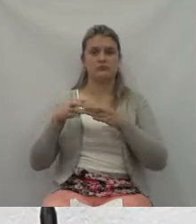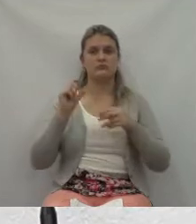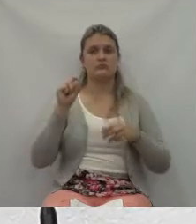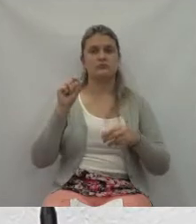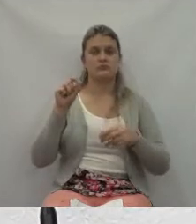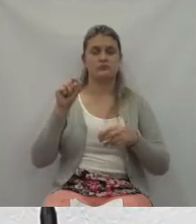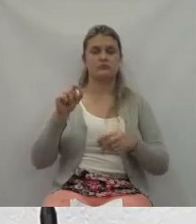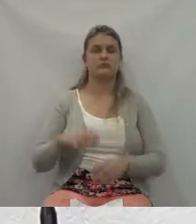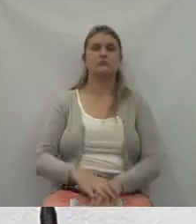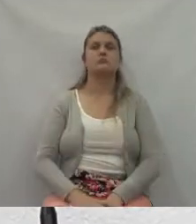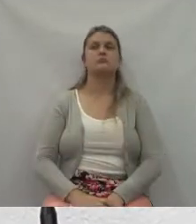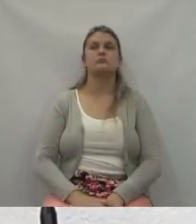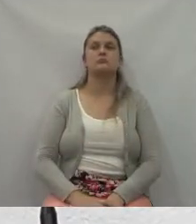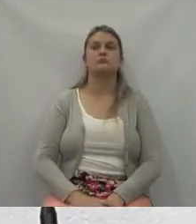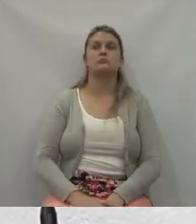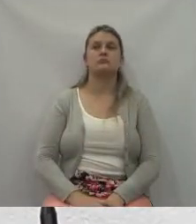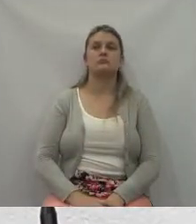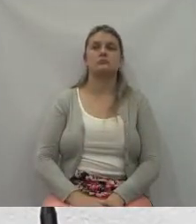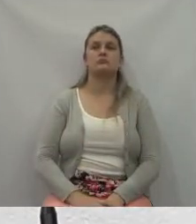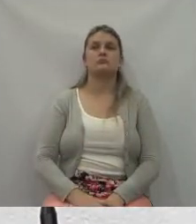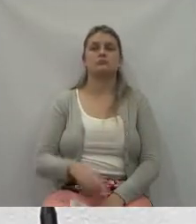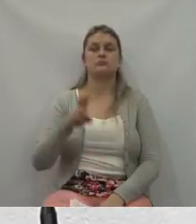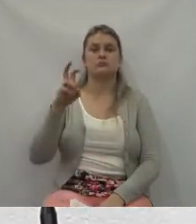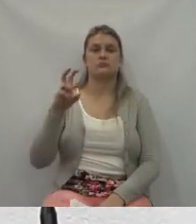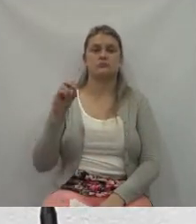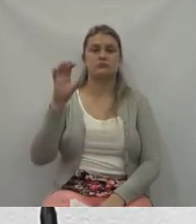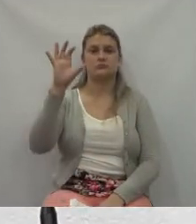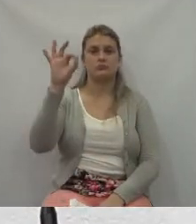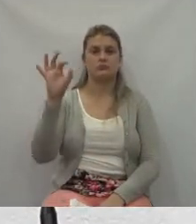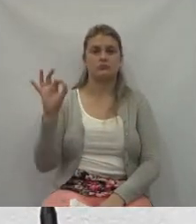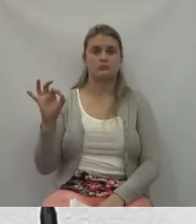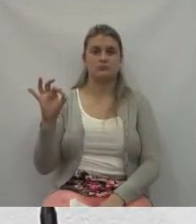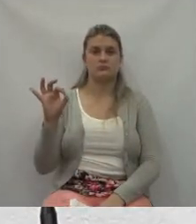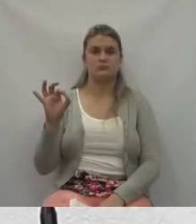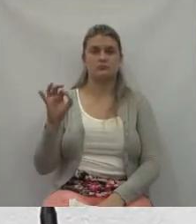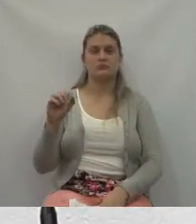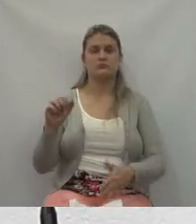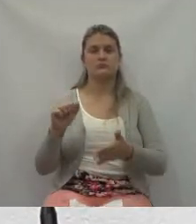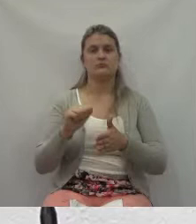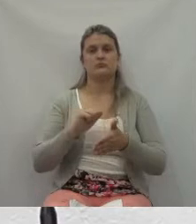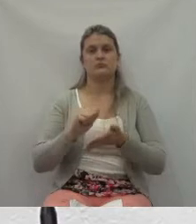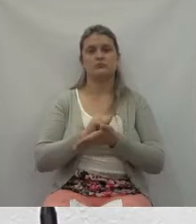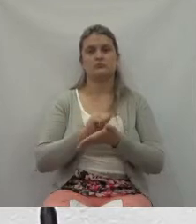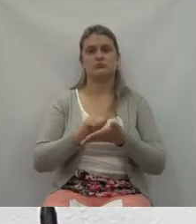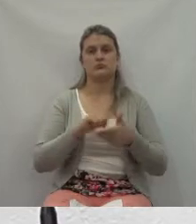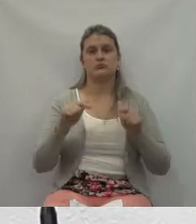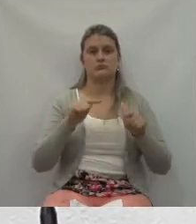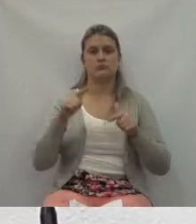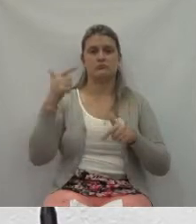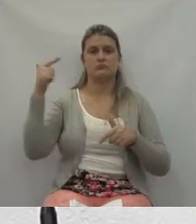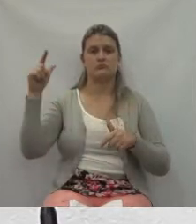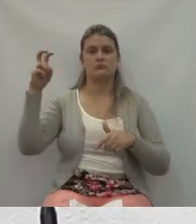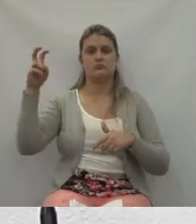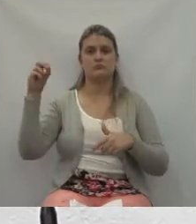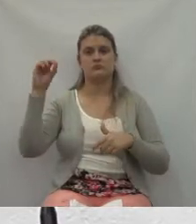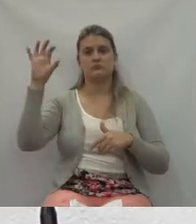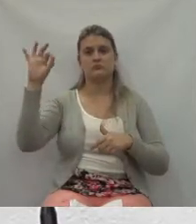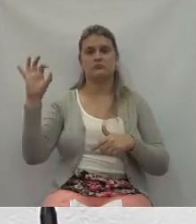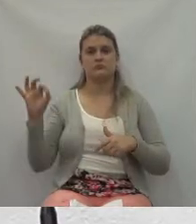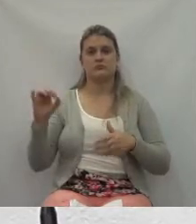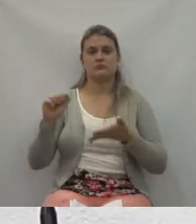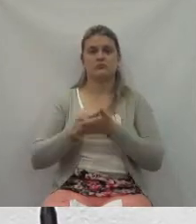é 50% na atividade fim e outros 50% na atividade não fim que é o sistema